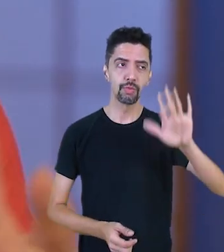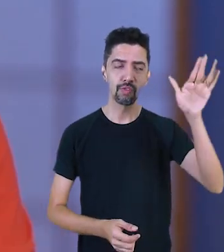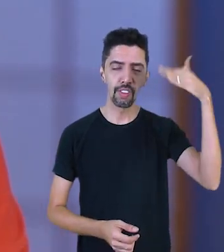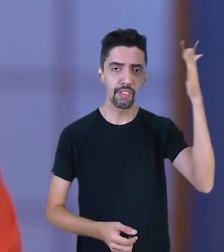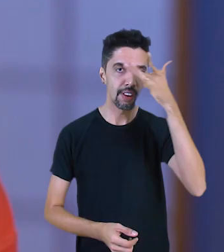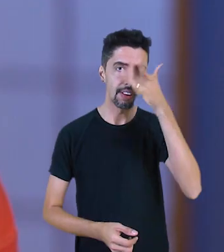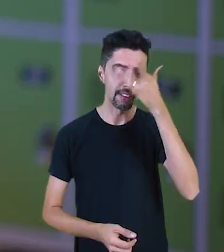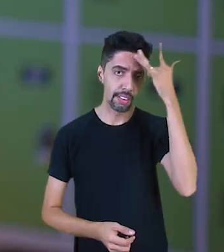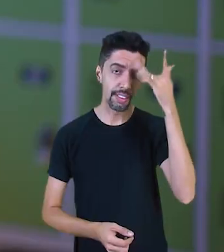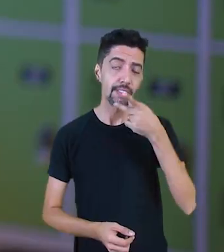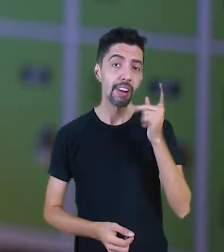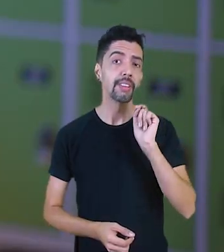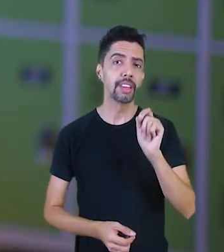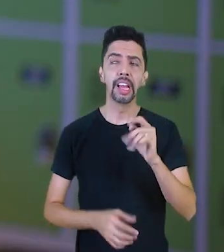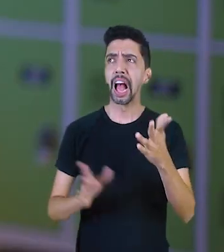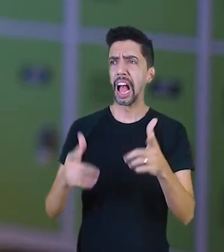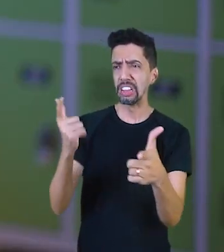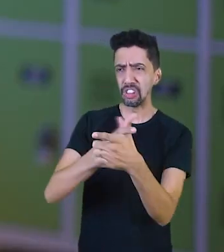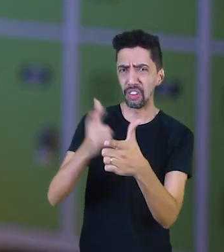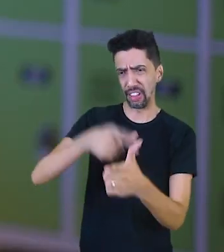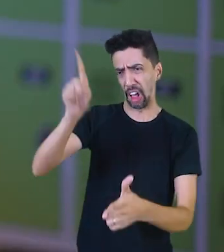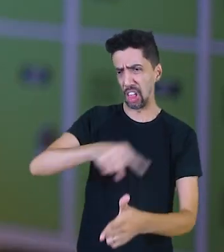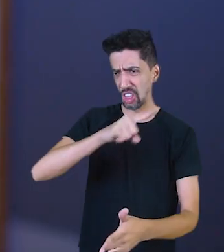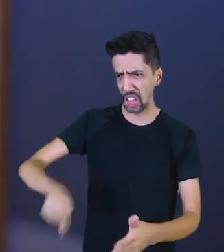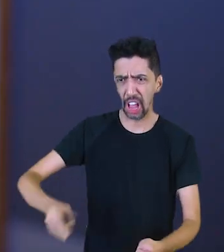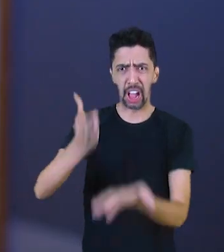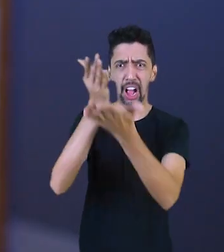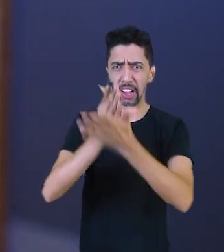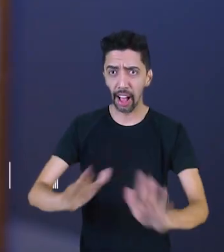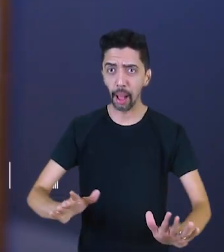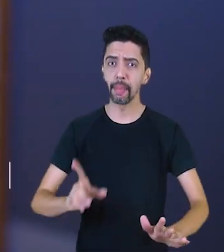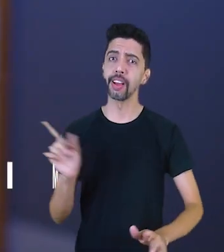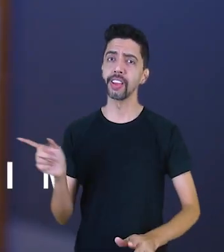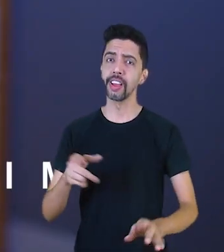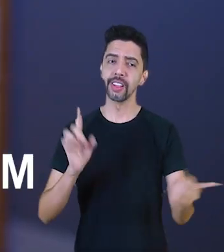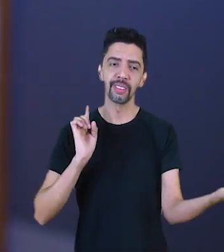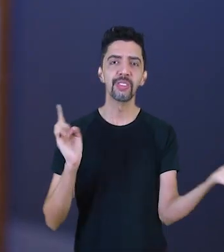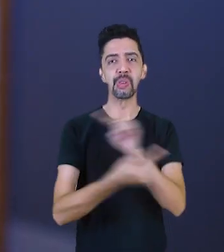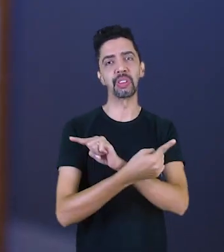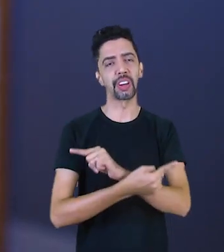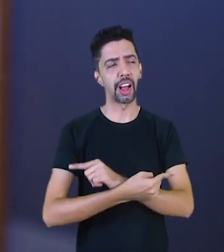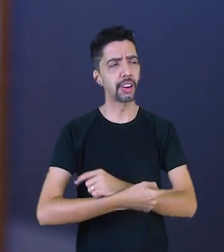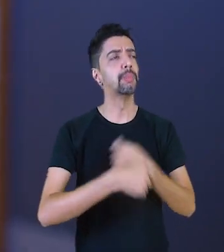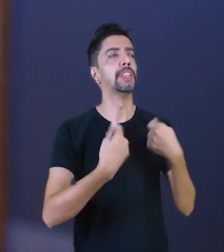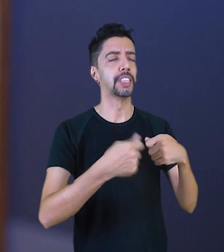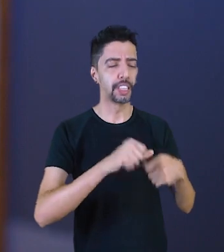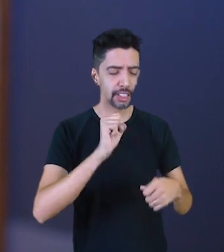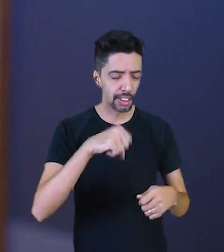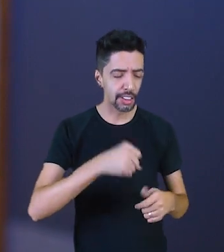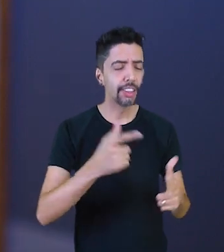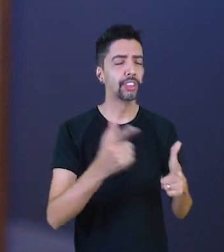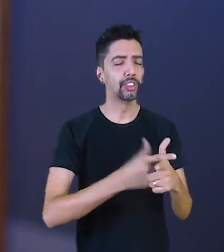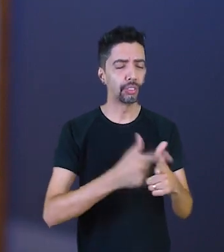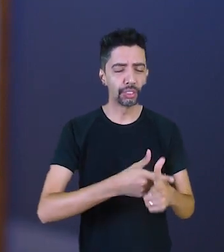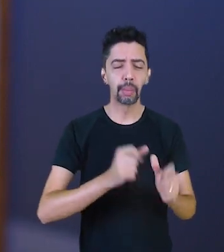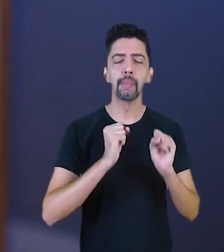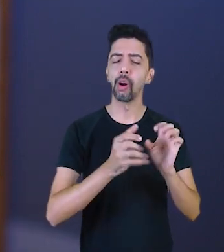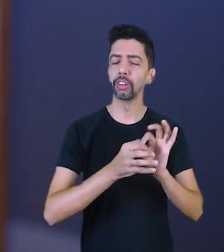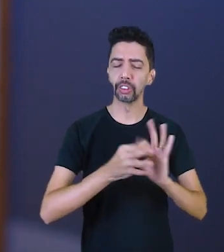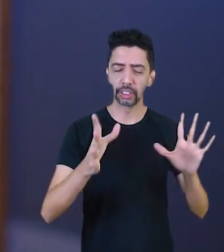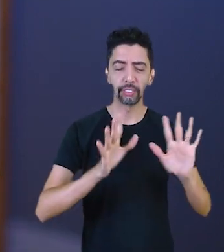livrar-se das dívidas, vamos eliminar as dívidas, e eu falo, vamos ter dívidas, sim, saudáveis,